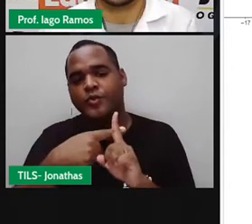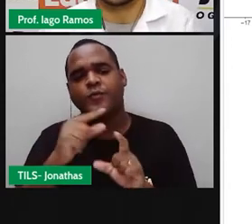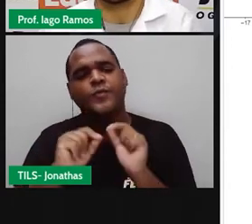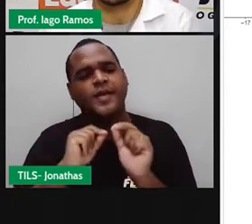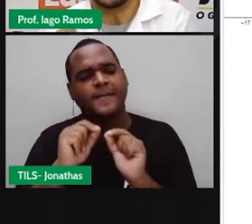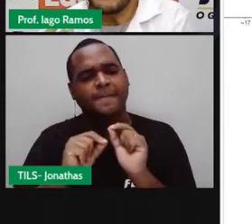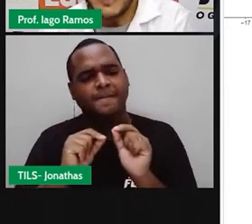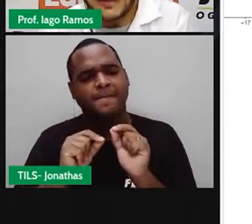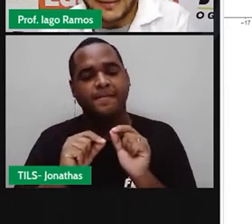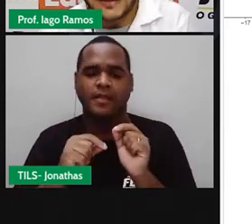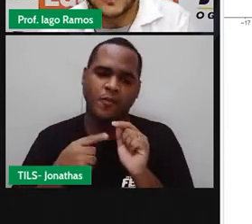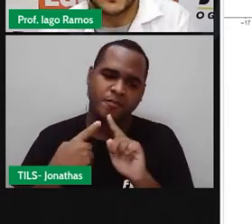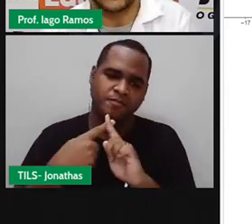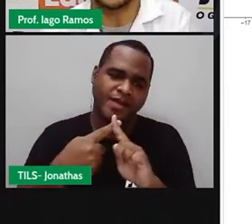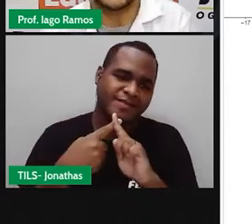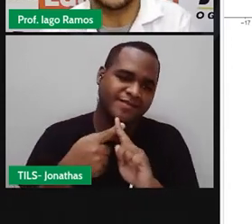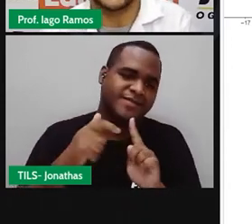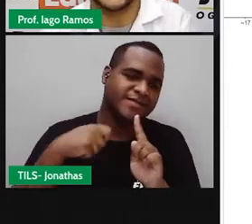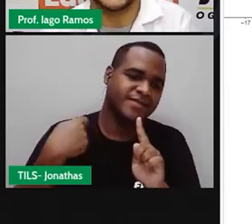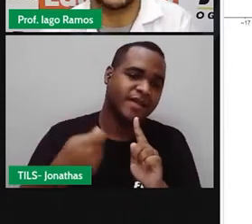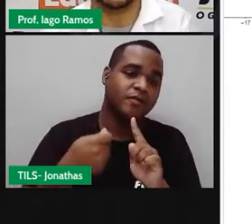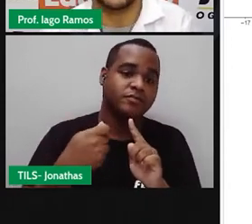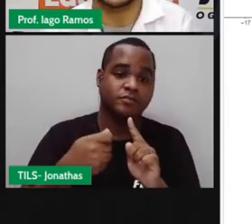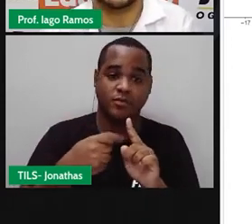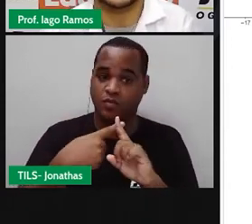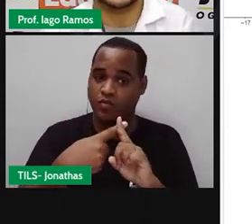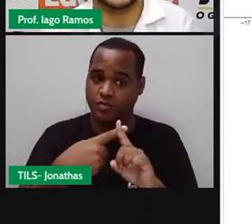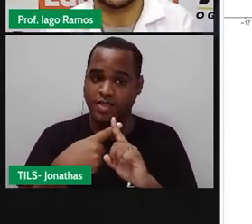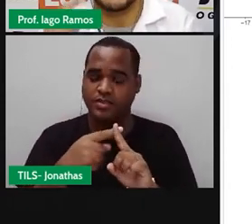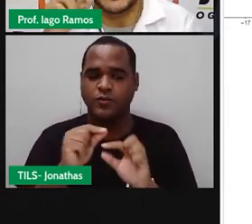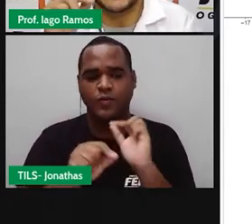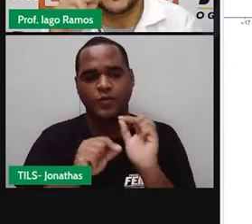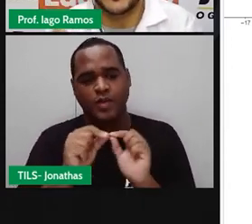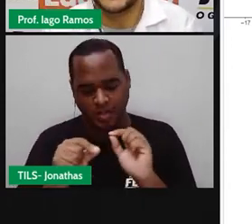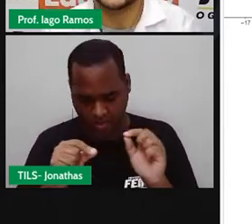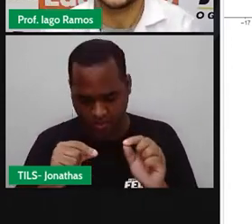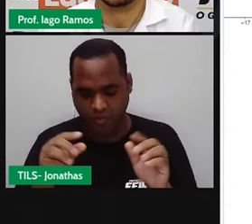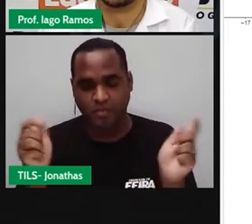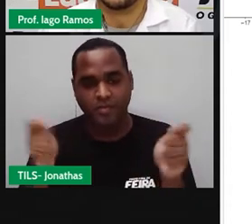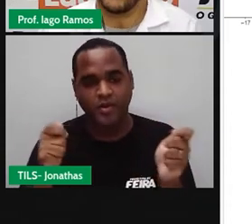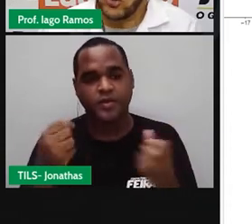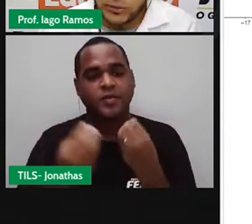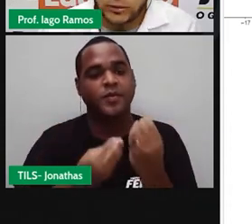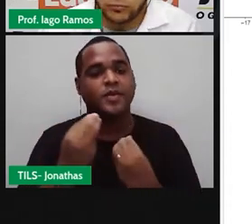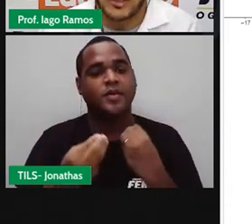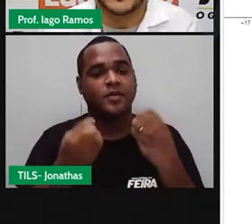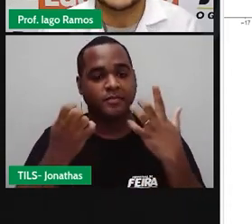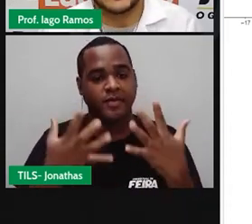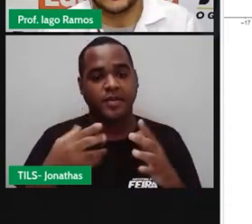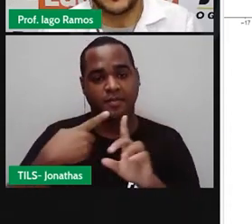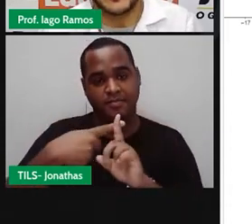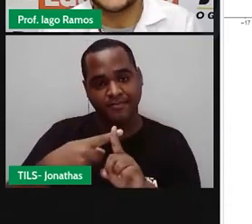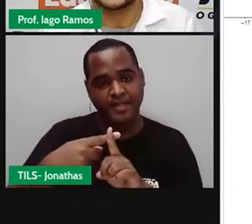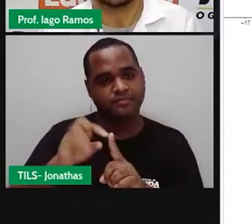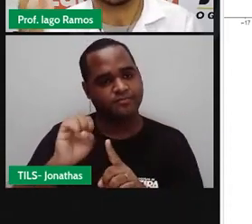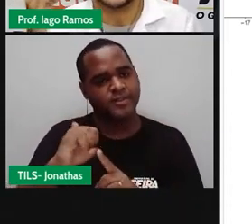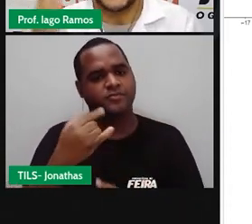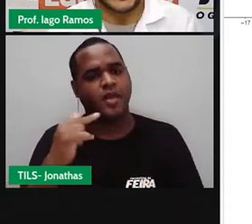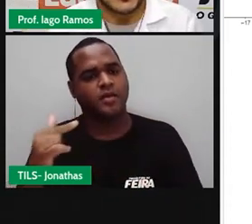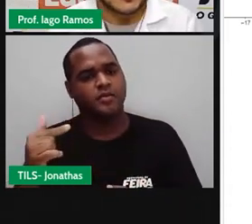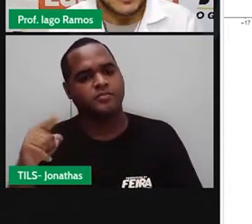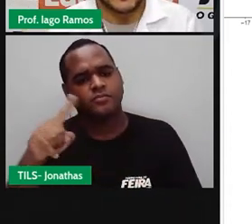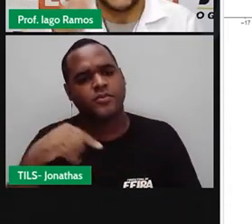vai colocar o mais. Então, o número positivo pode aparecer com o mais na frente ou não. Se não aparecer,